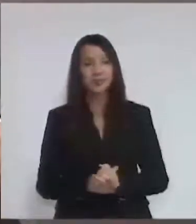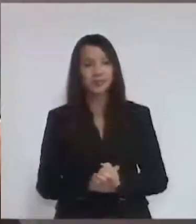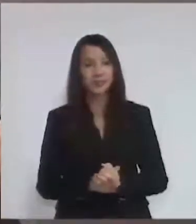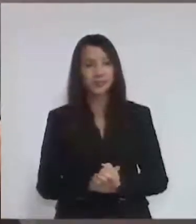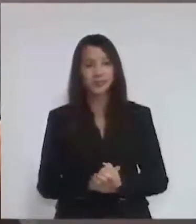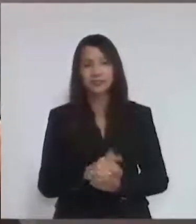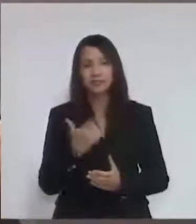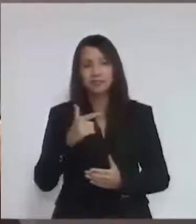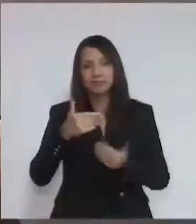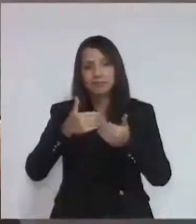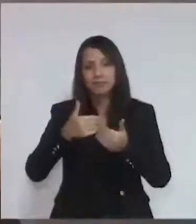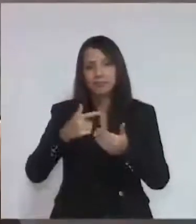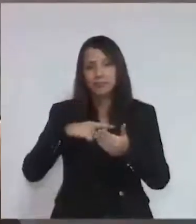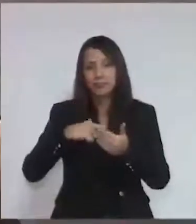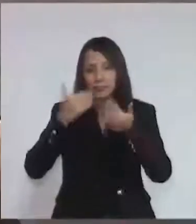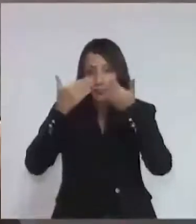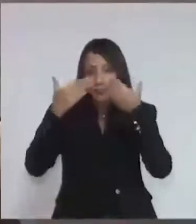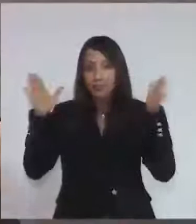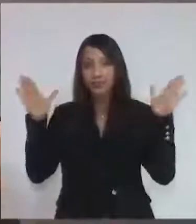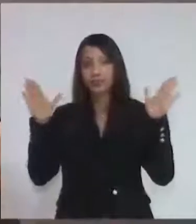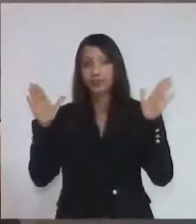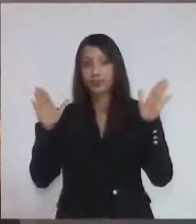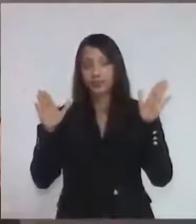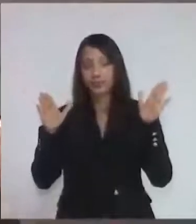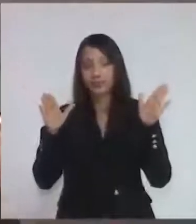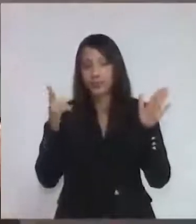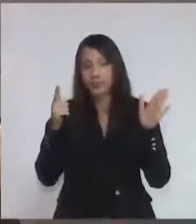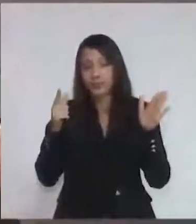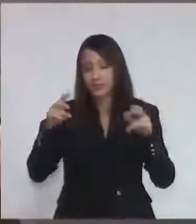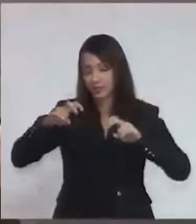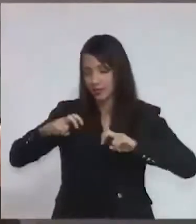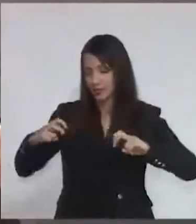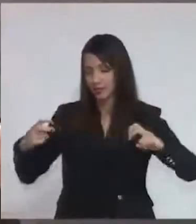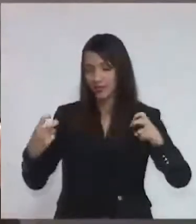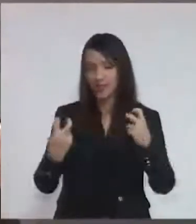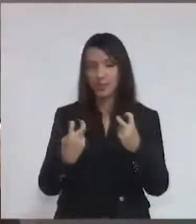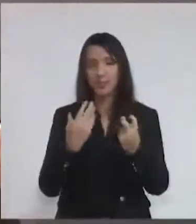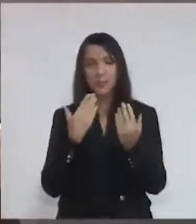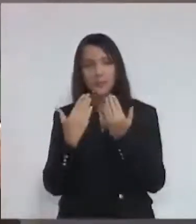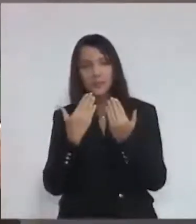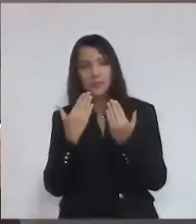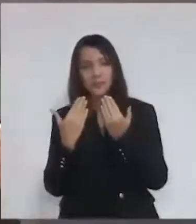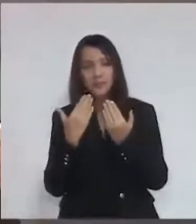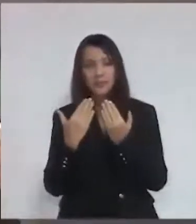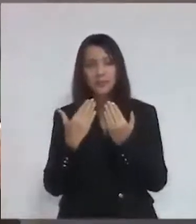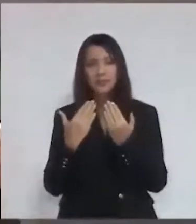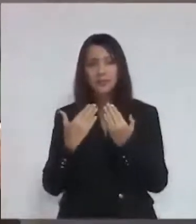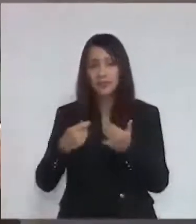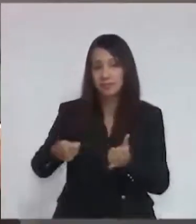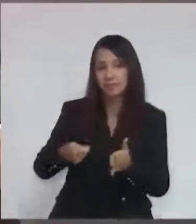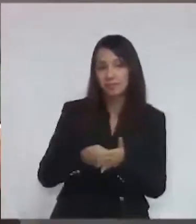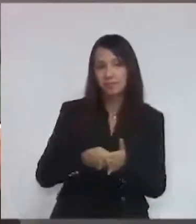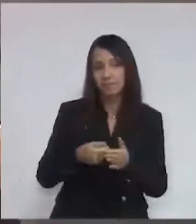transparência. A falta de sentarmos, dialogarmos, cobrarmos.